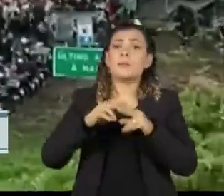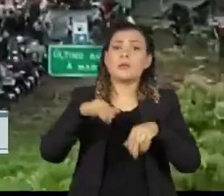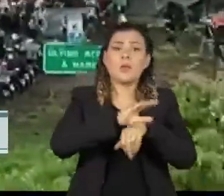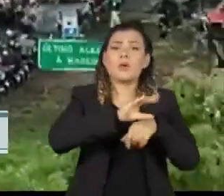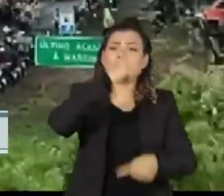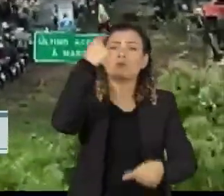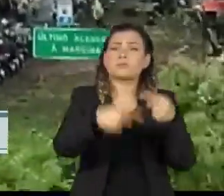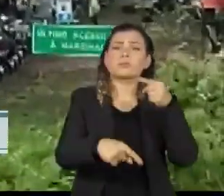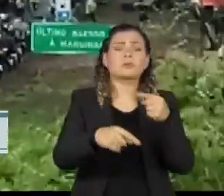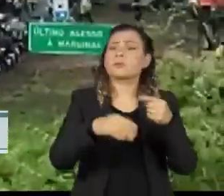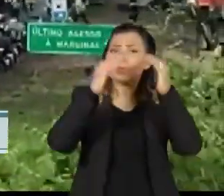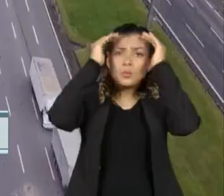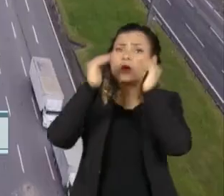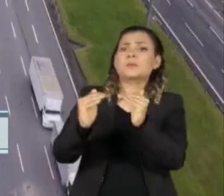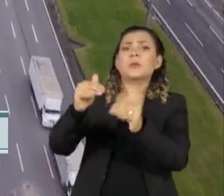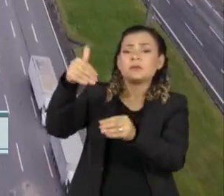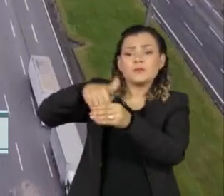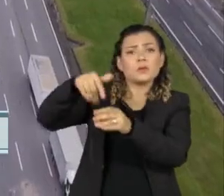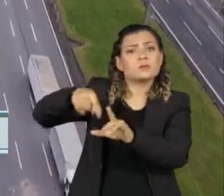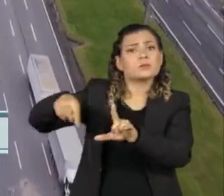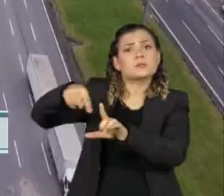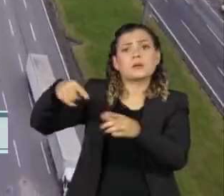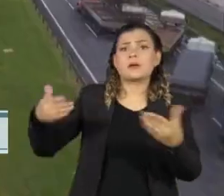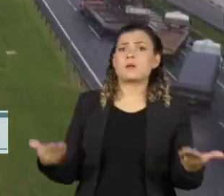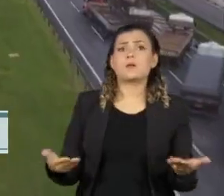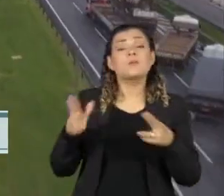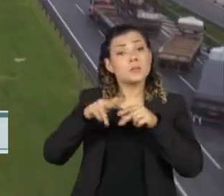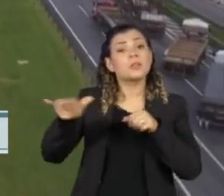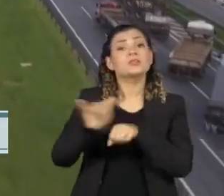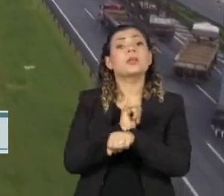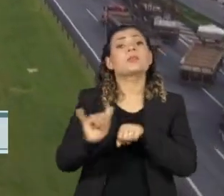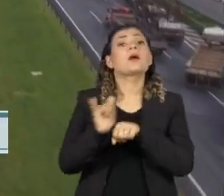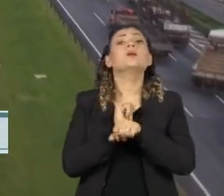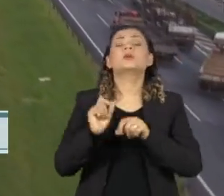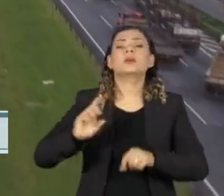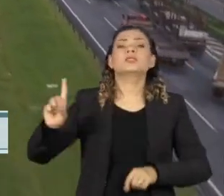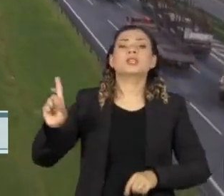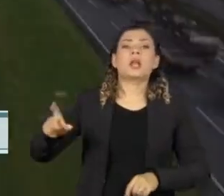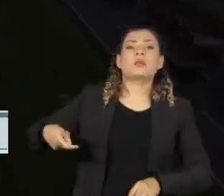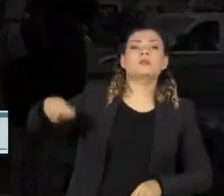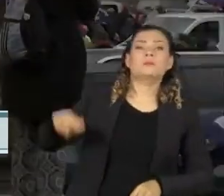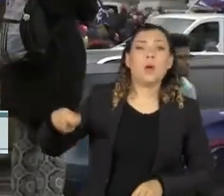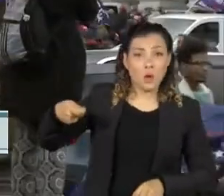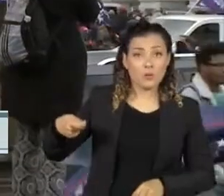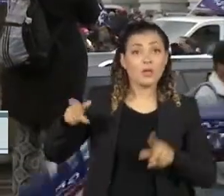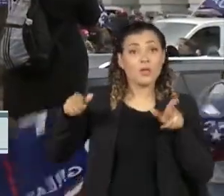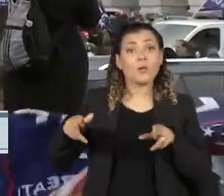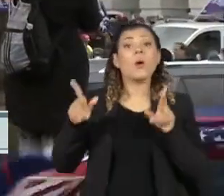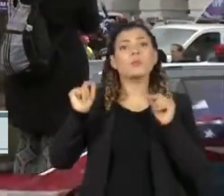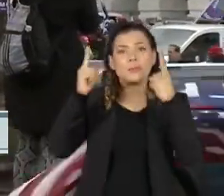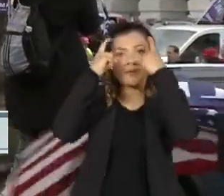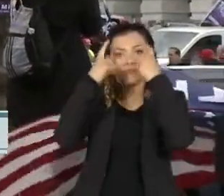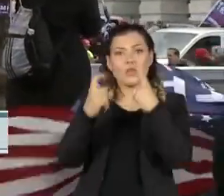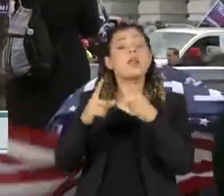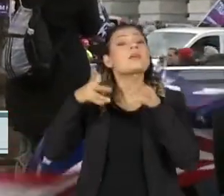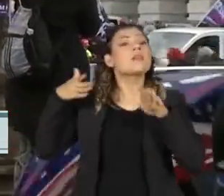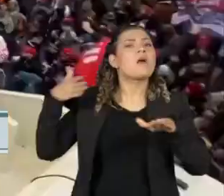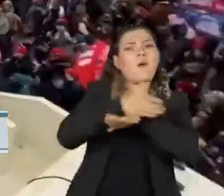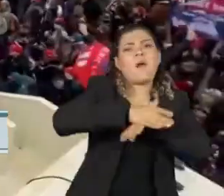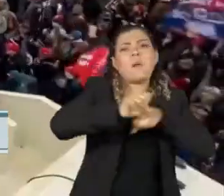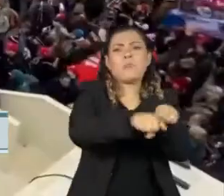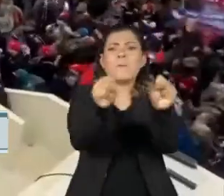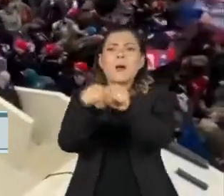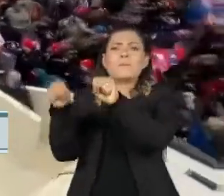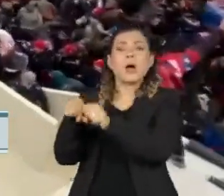respeitam o resultado soberano das urnas seguem uma estratégia da extrema direita, como se viu no violento ataque de apoiadores